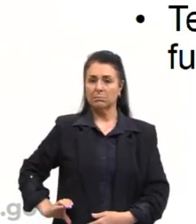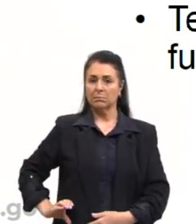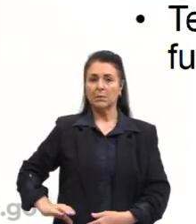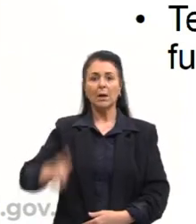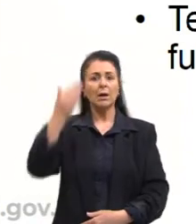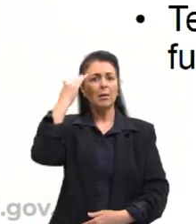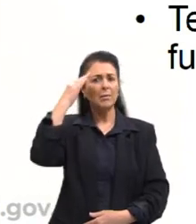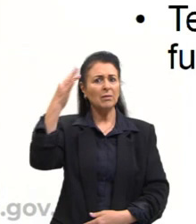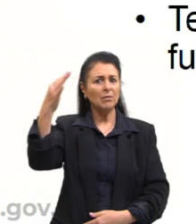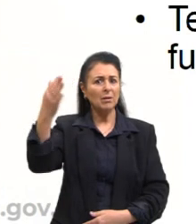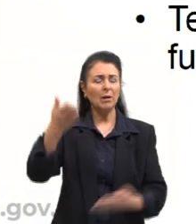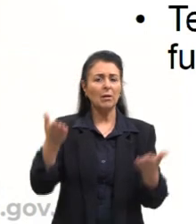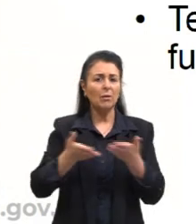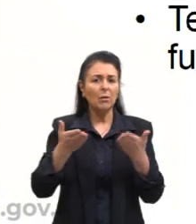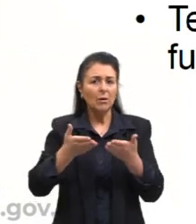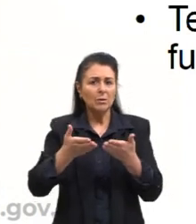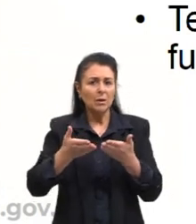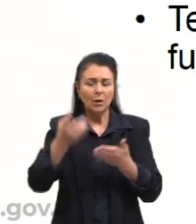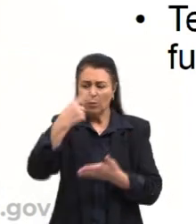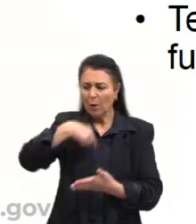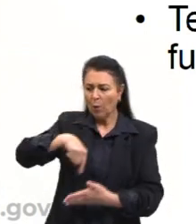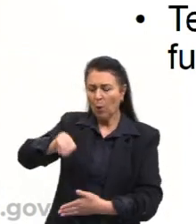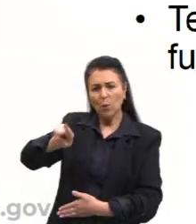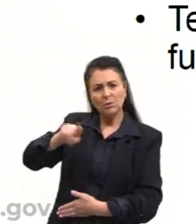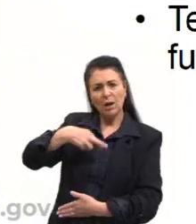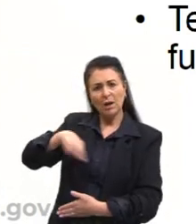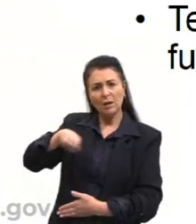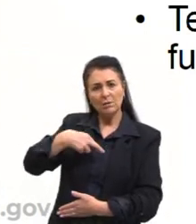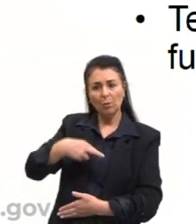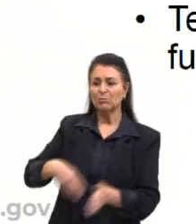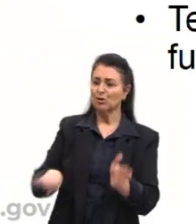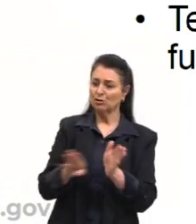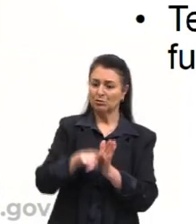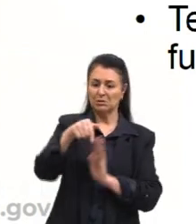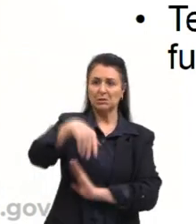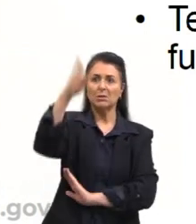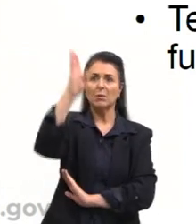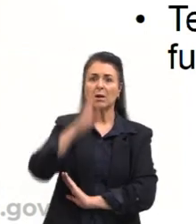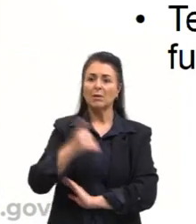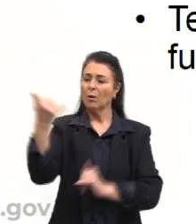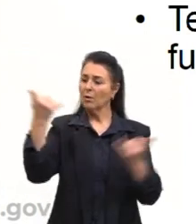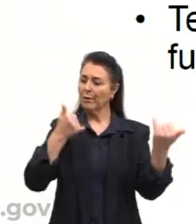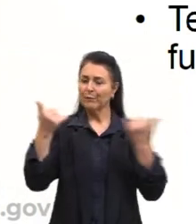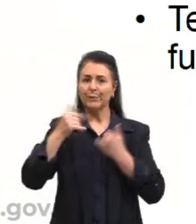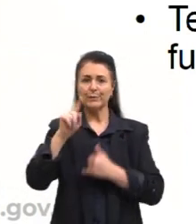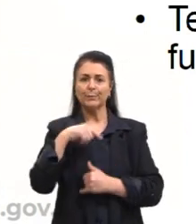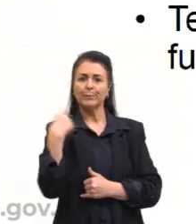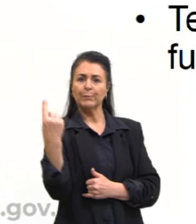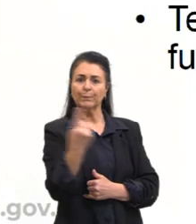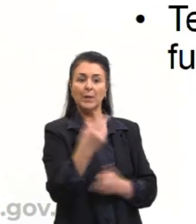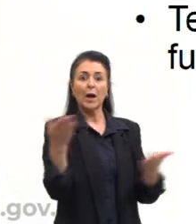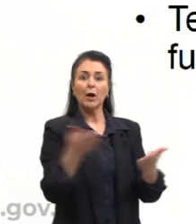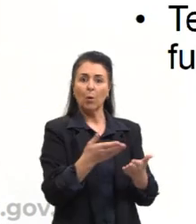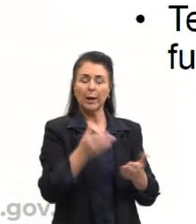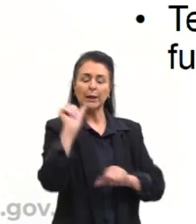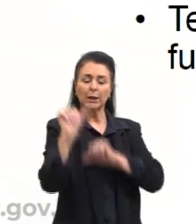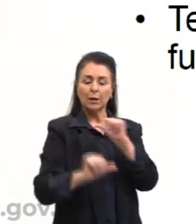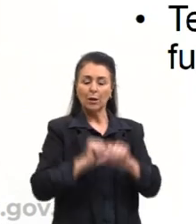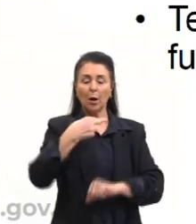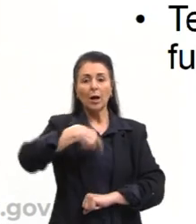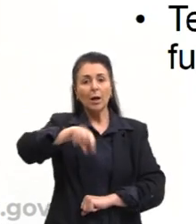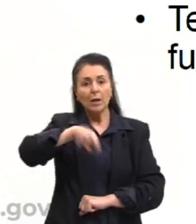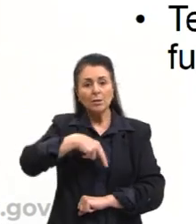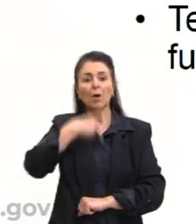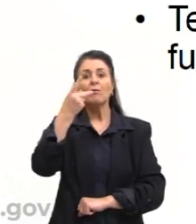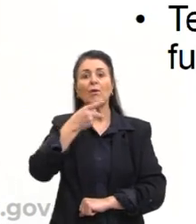isso acontecesse, se alguém de uma outra religião chegasse aqui no Brasil e falasse para nós. Agora vocês são dessa religião, vocês vão